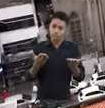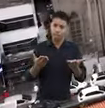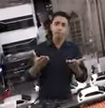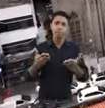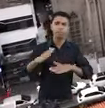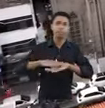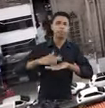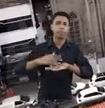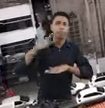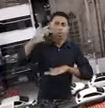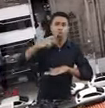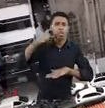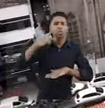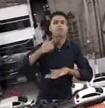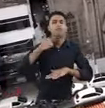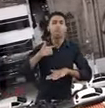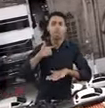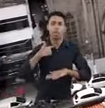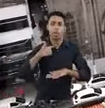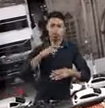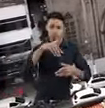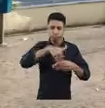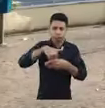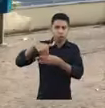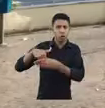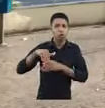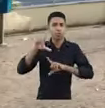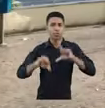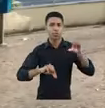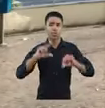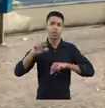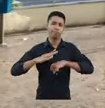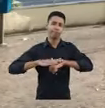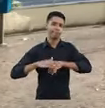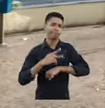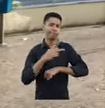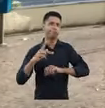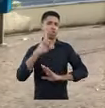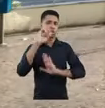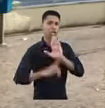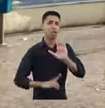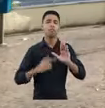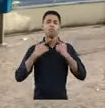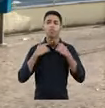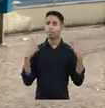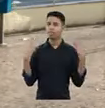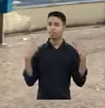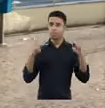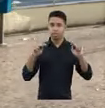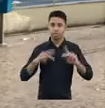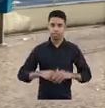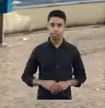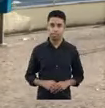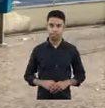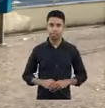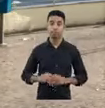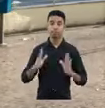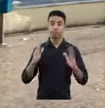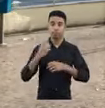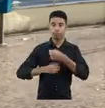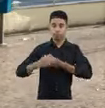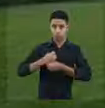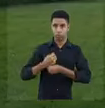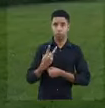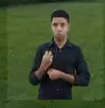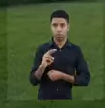desempenhassem ali da forma mais livre possível a sua orientação política Ou seja, que aqueles trabalhadores pudessem votar em